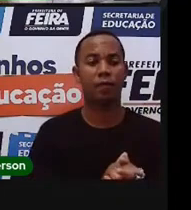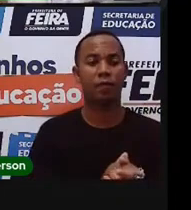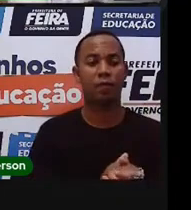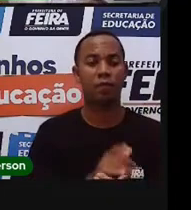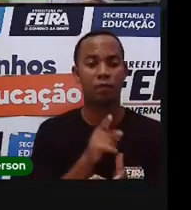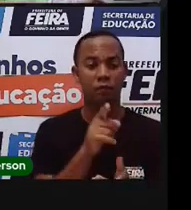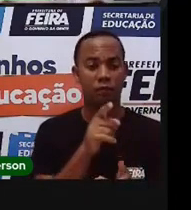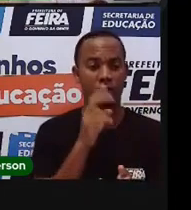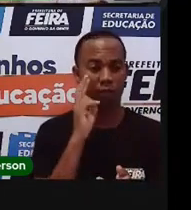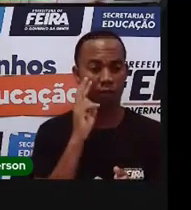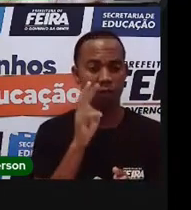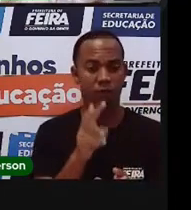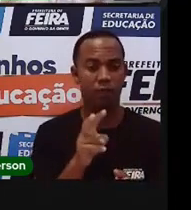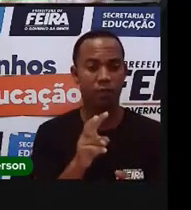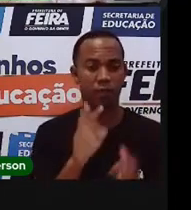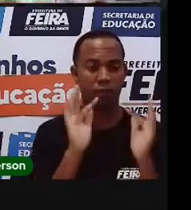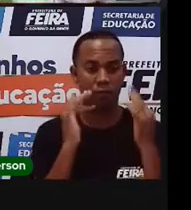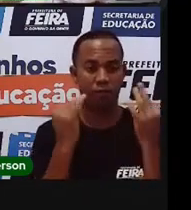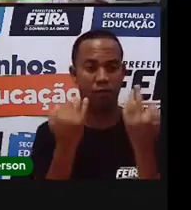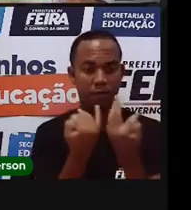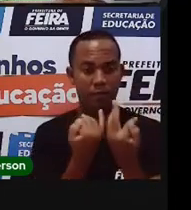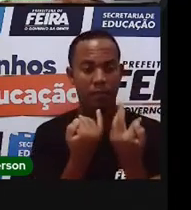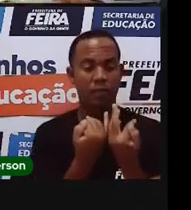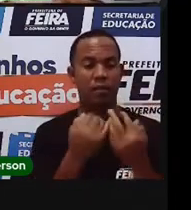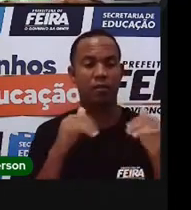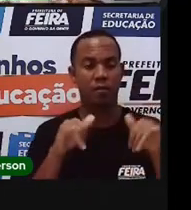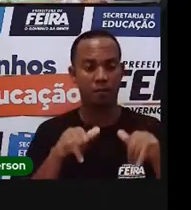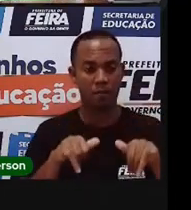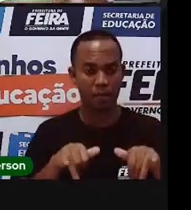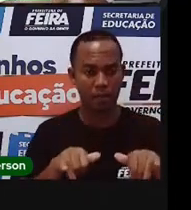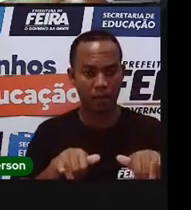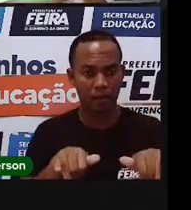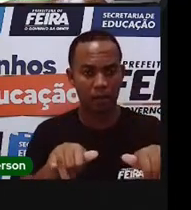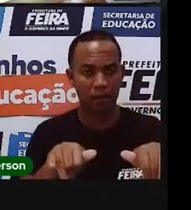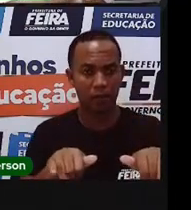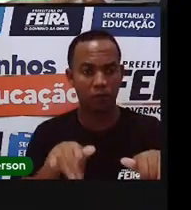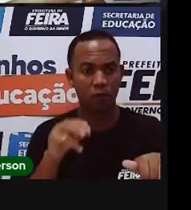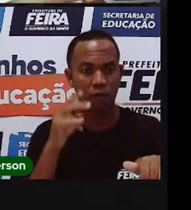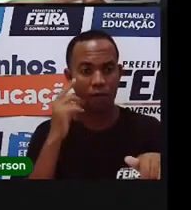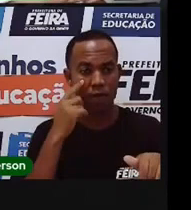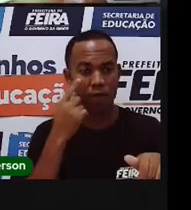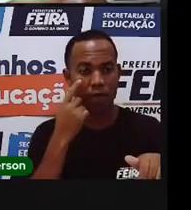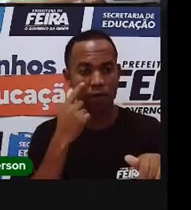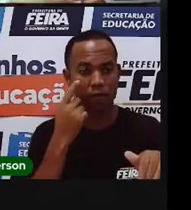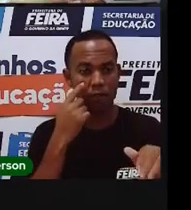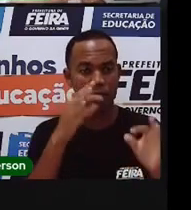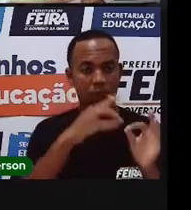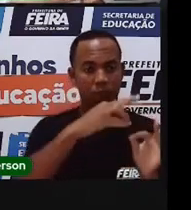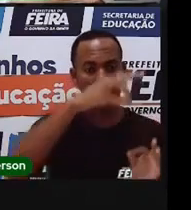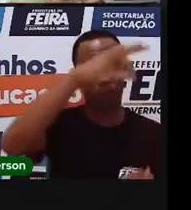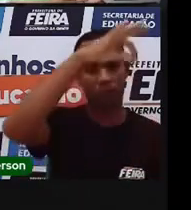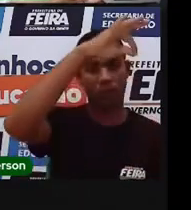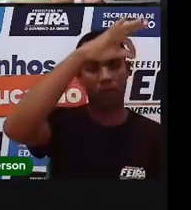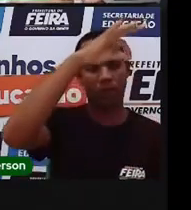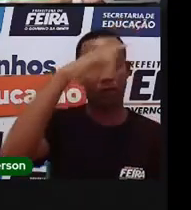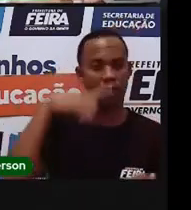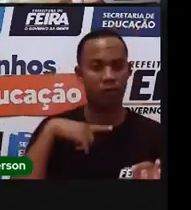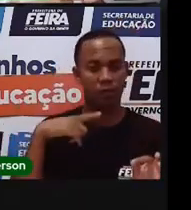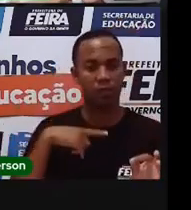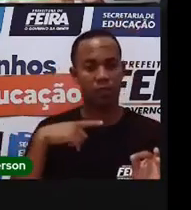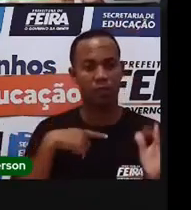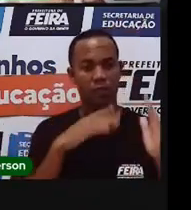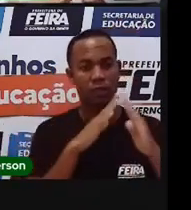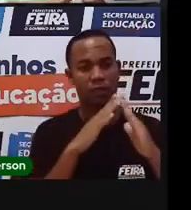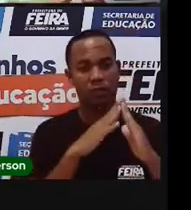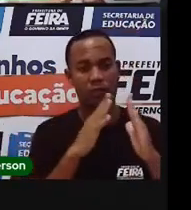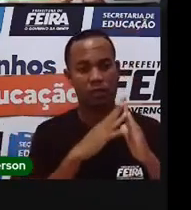os responsáveis, a avó, ao mercado, a madrinha, quem quer que seja, olha uma nota fiscal. Ou, se tiver em casa, dá uma